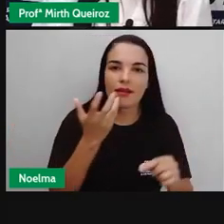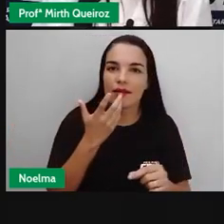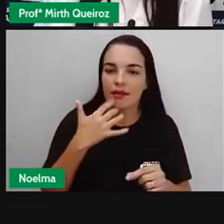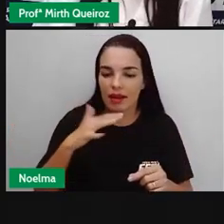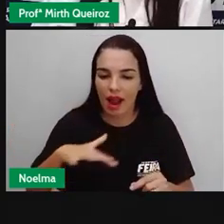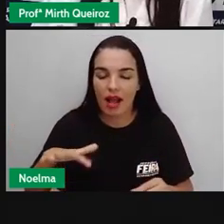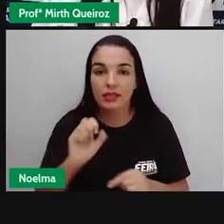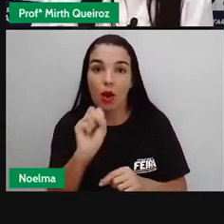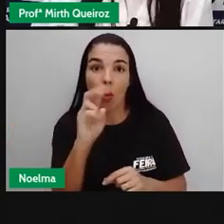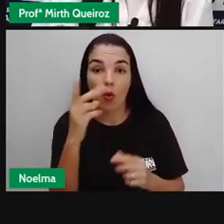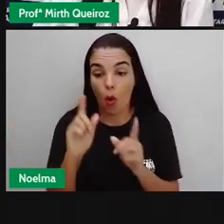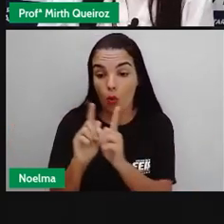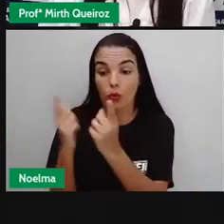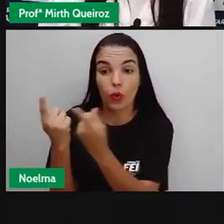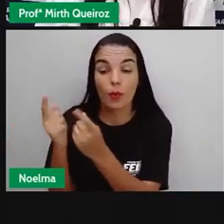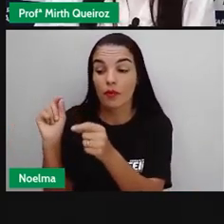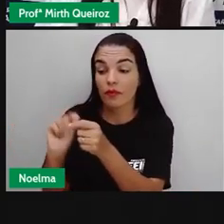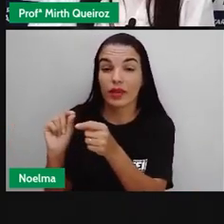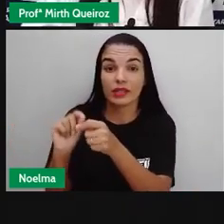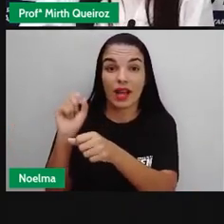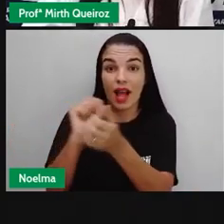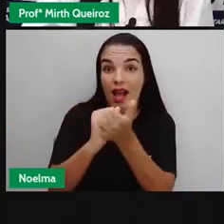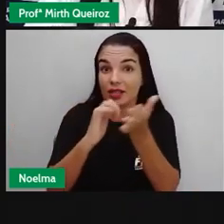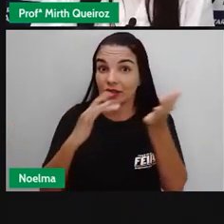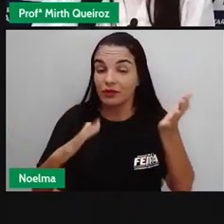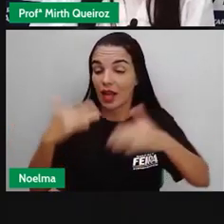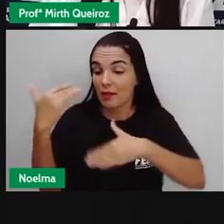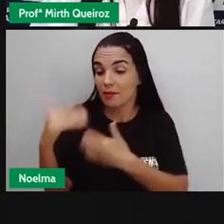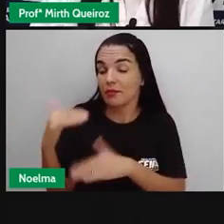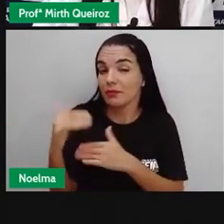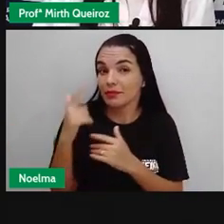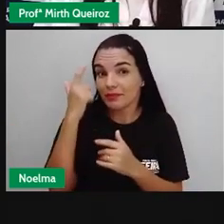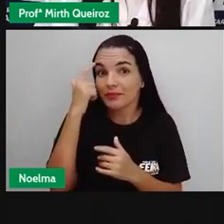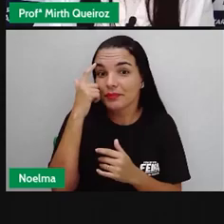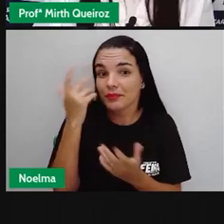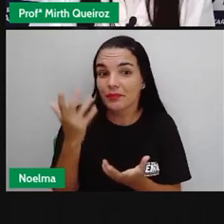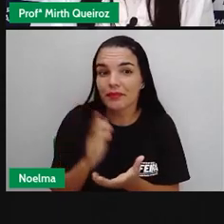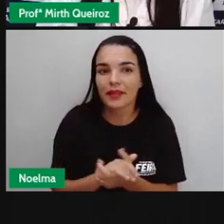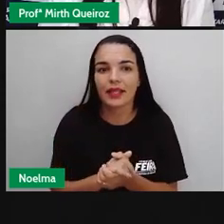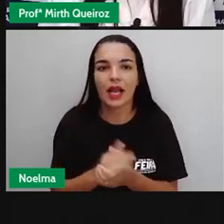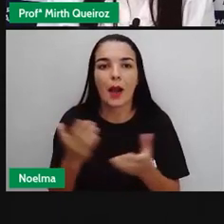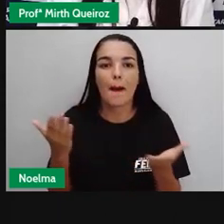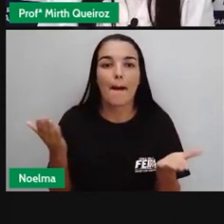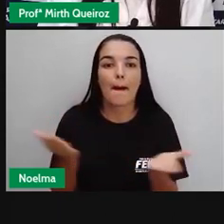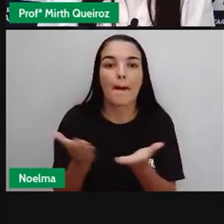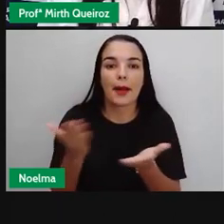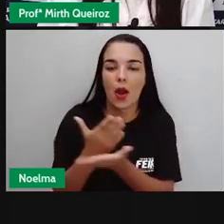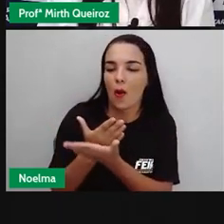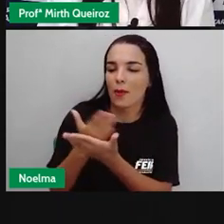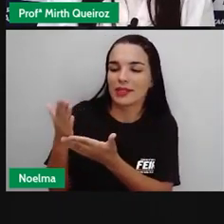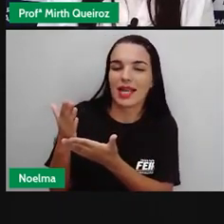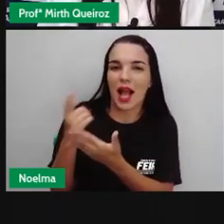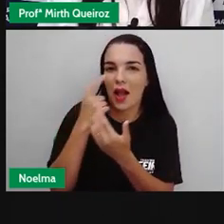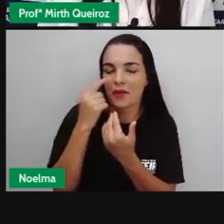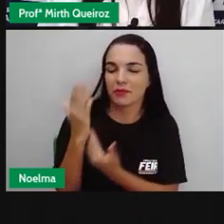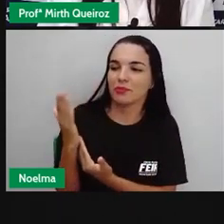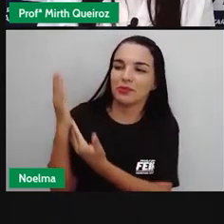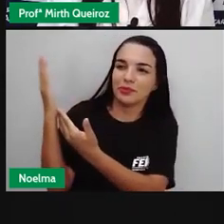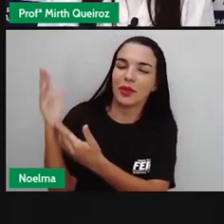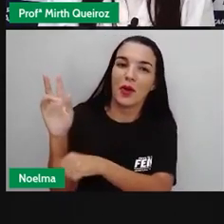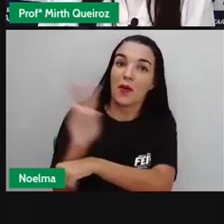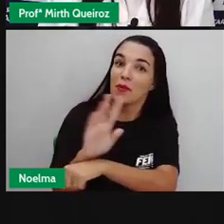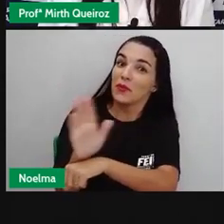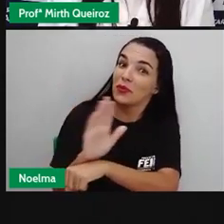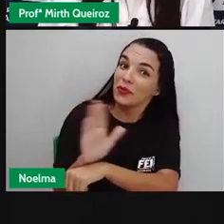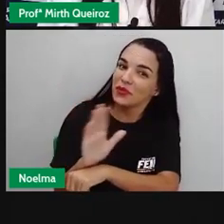grupo de crianças realizaram aí uma certa prova. E para começar, a Pró trouxe aqui